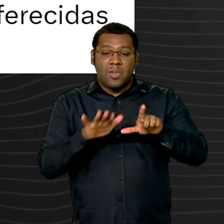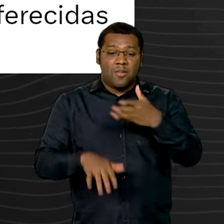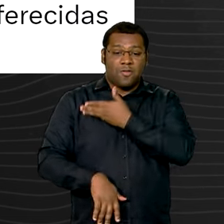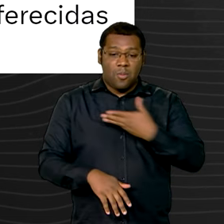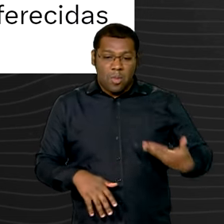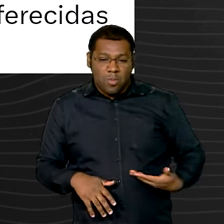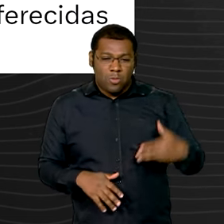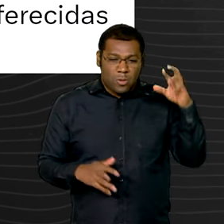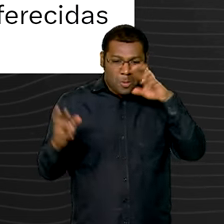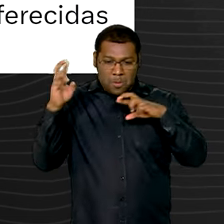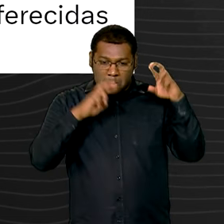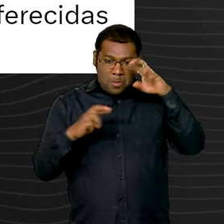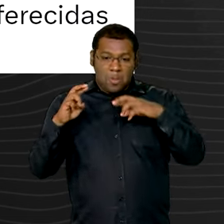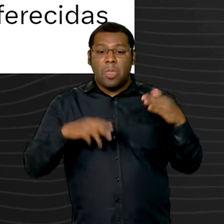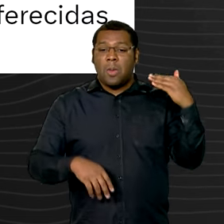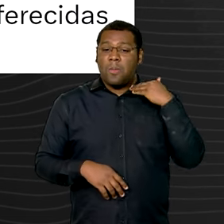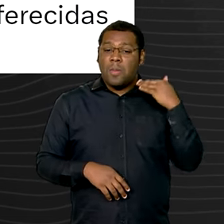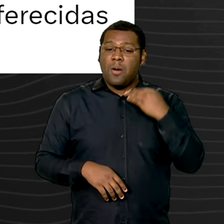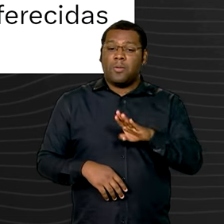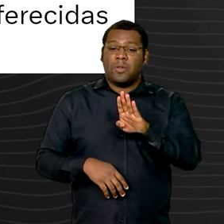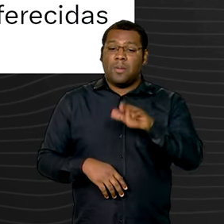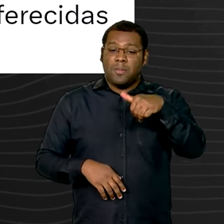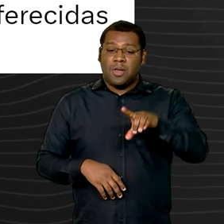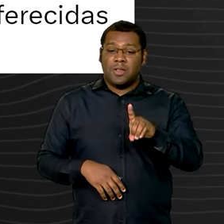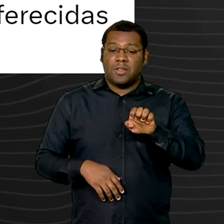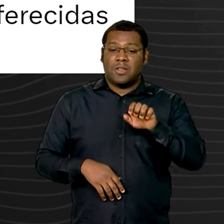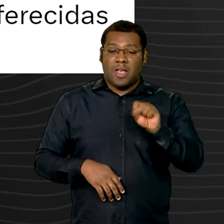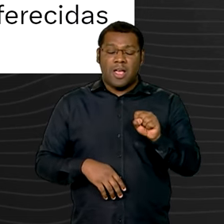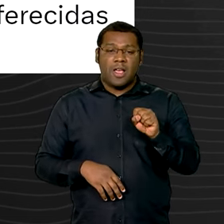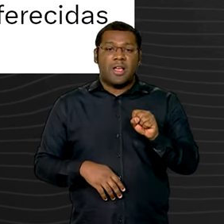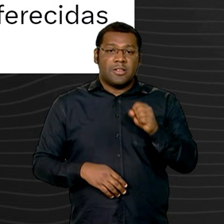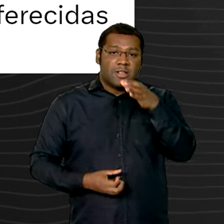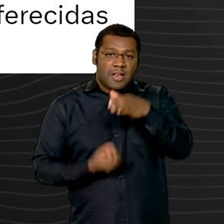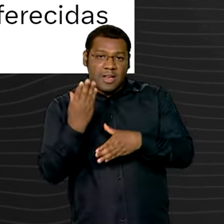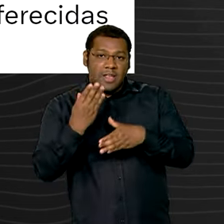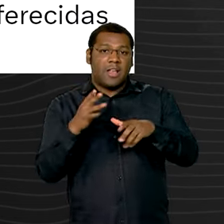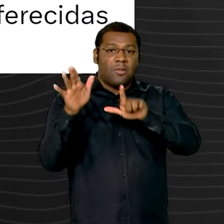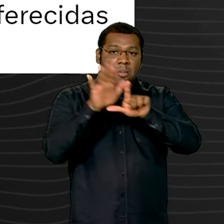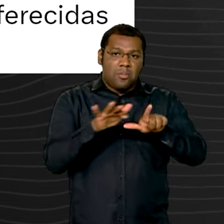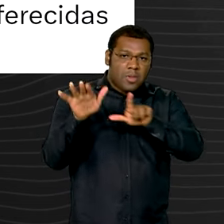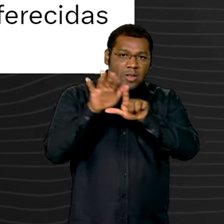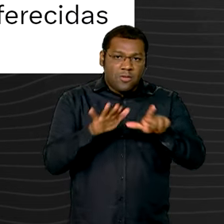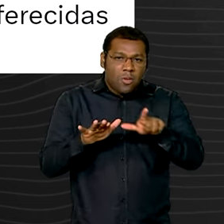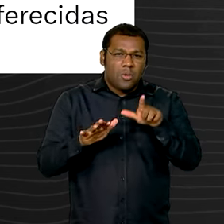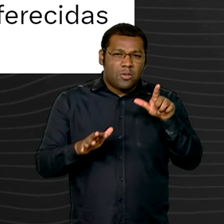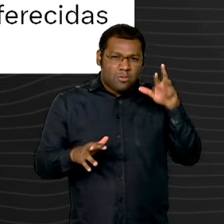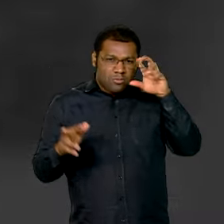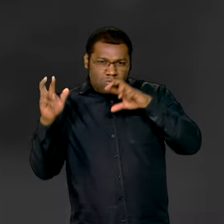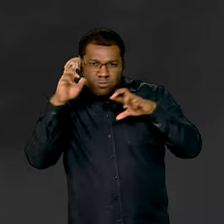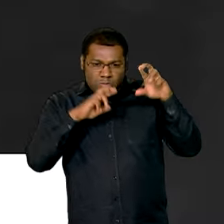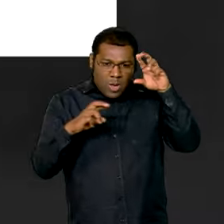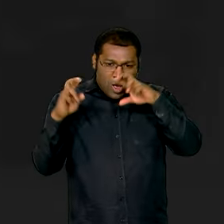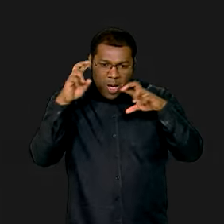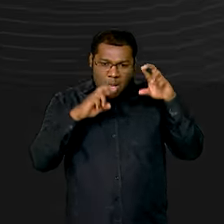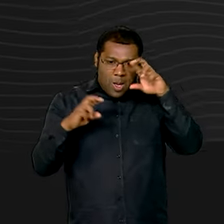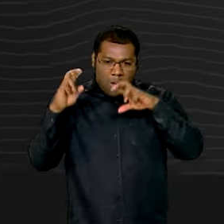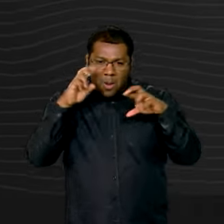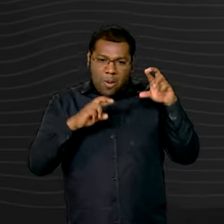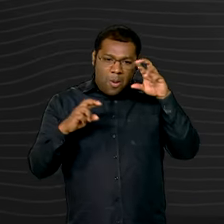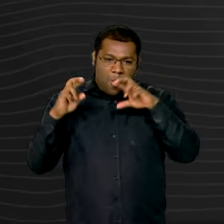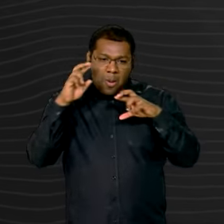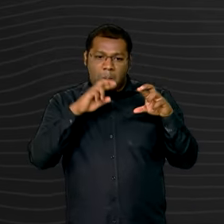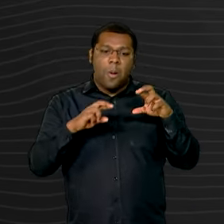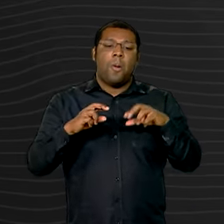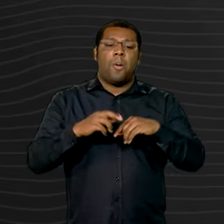lançada pelo BNDES para acompanhar a execução das linhas de financiamento oferecidas pelo banco no